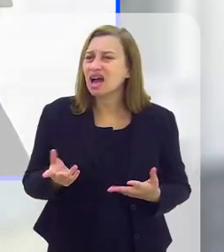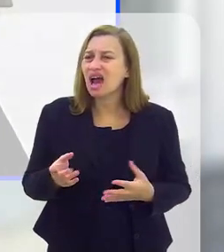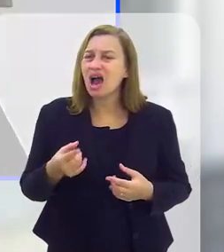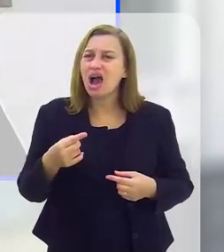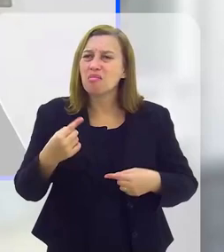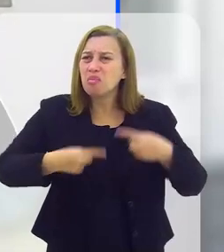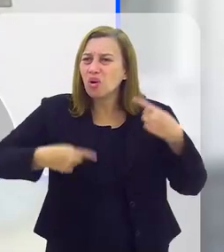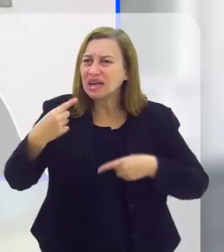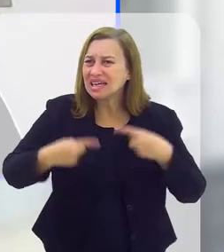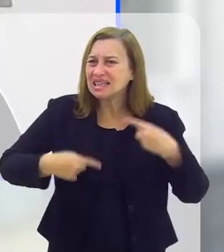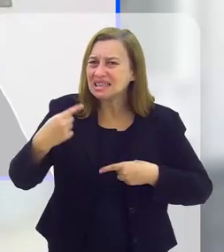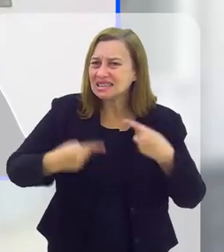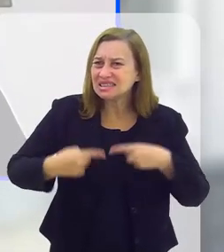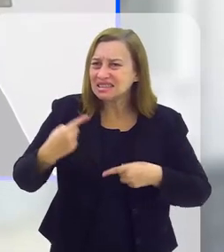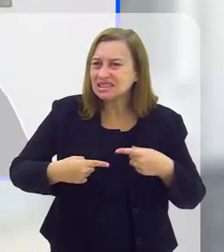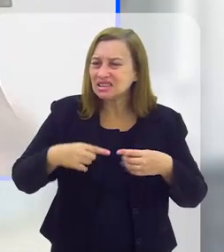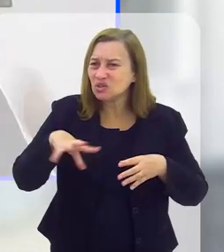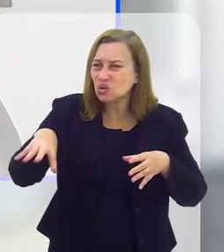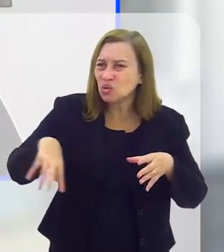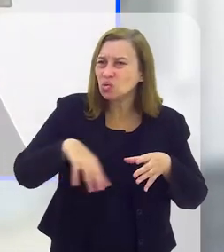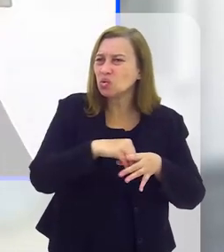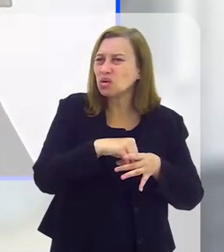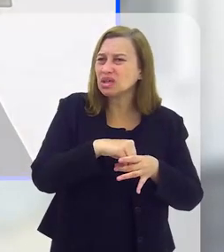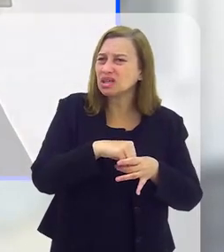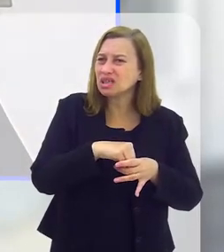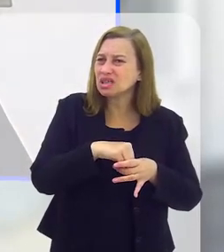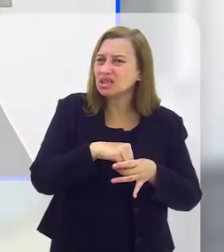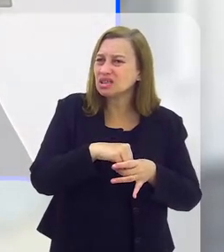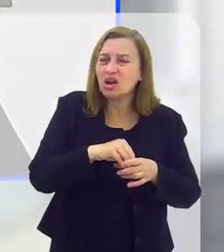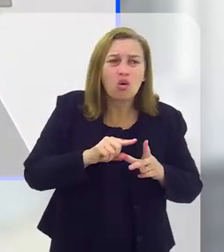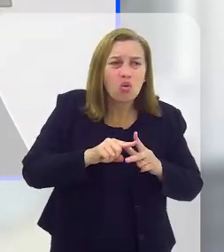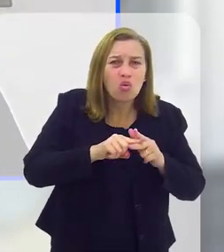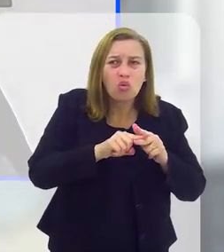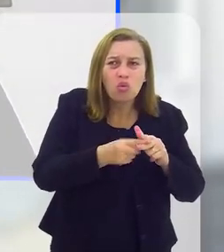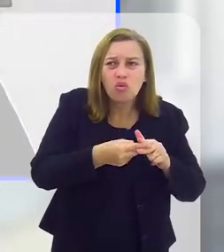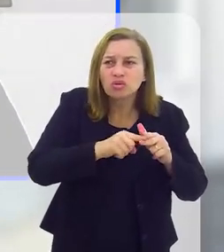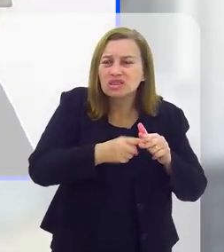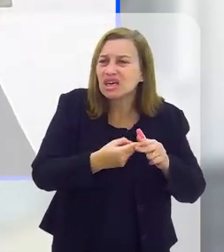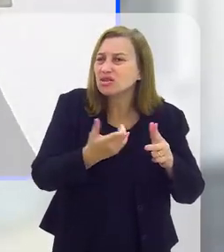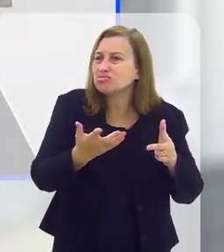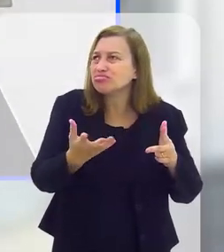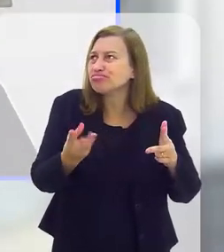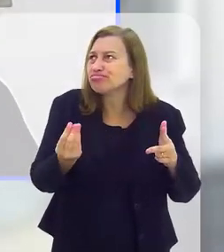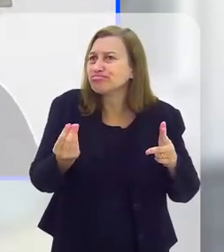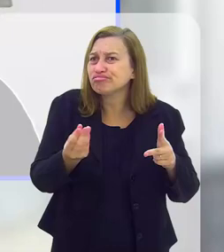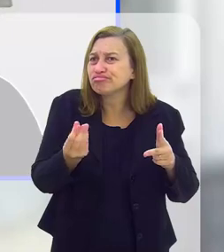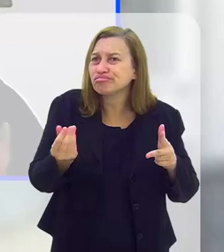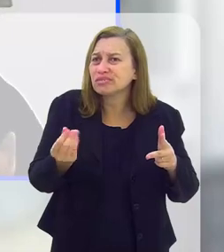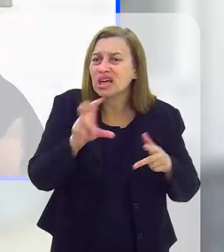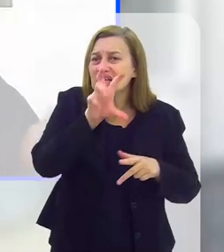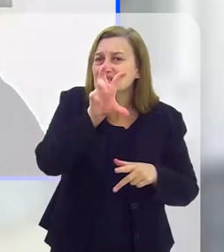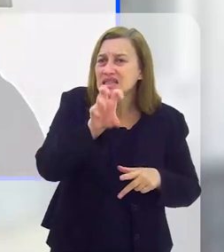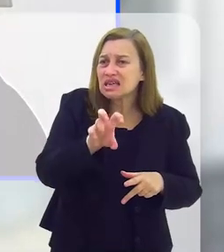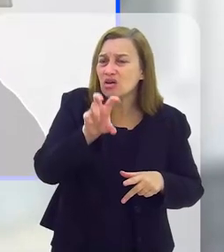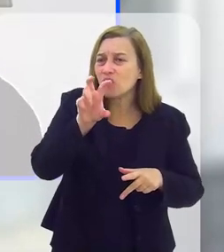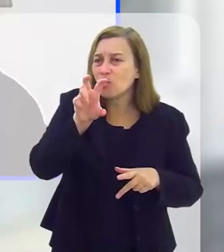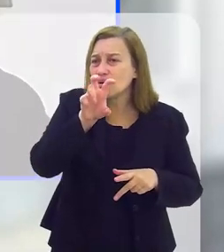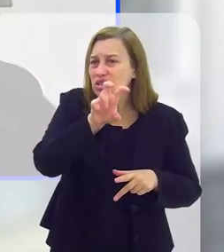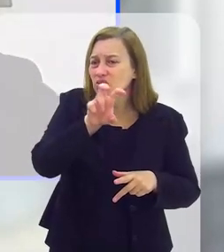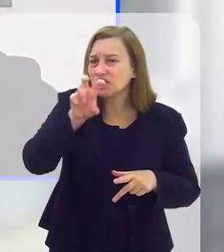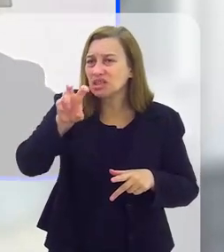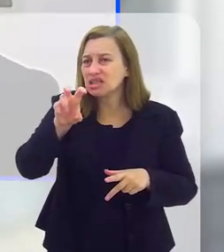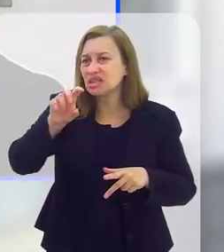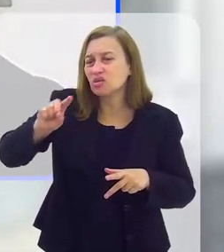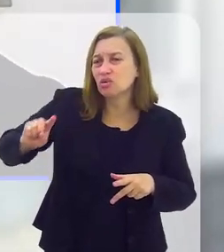parece que a política implementada é a manutenção de